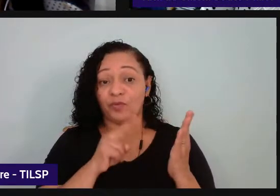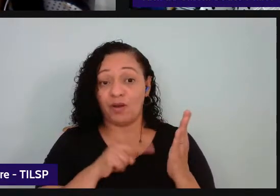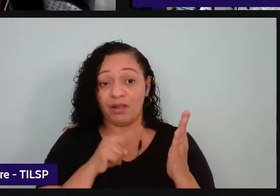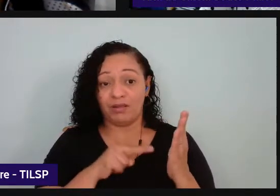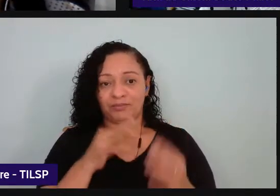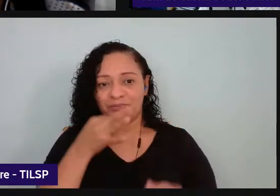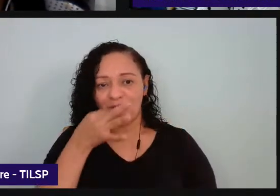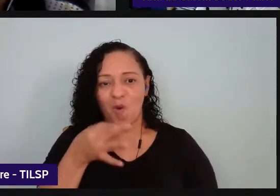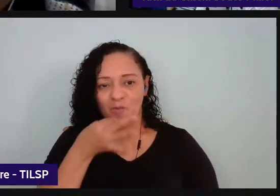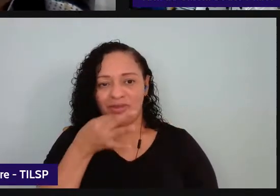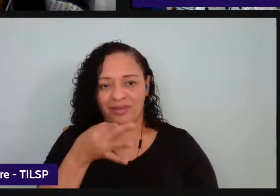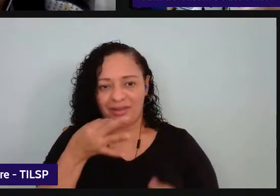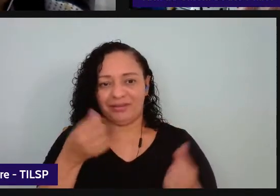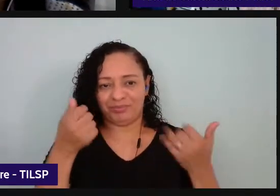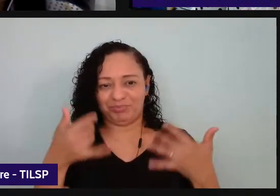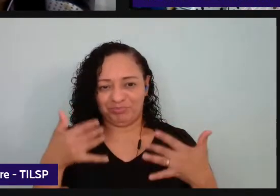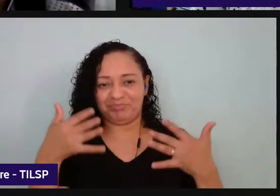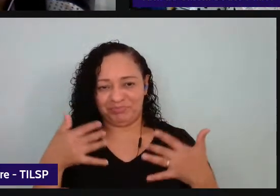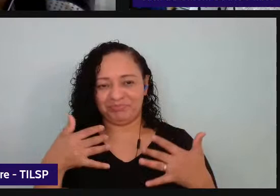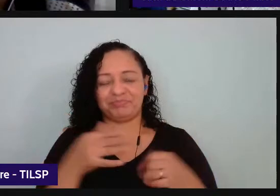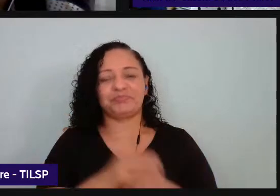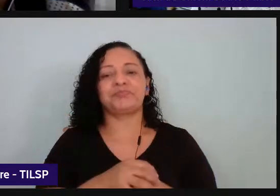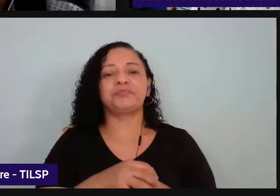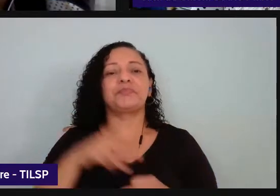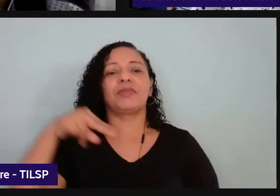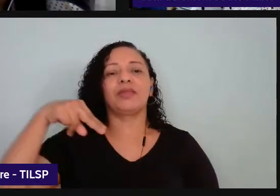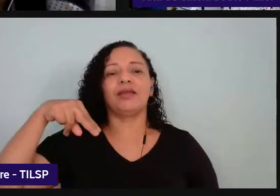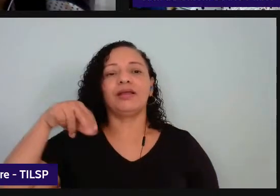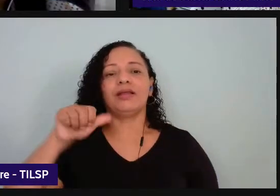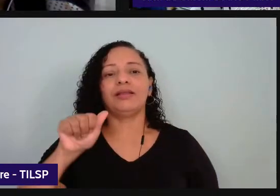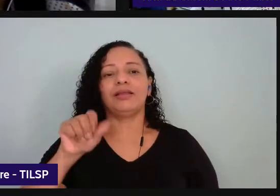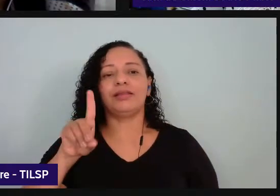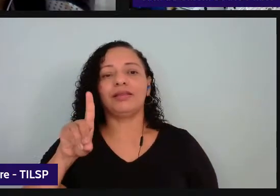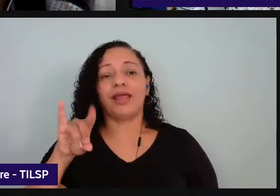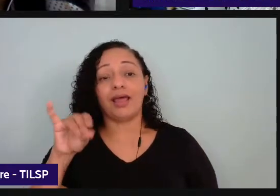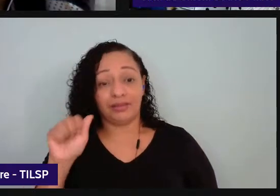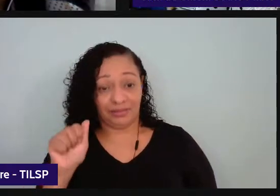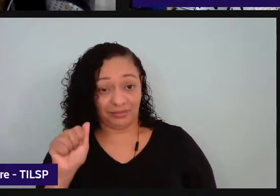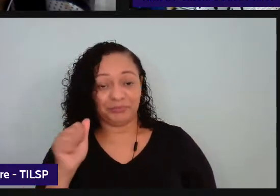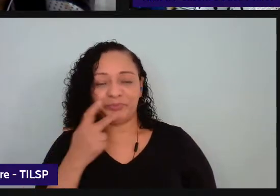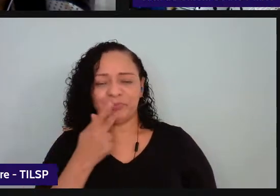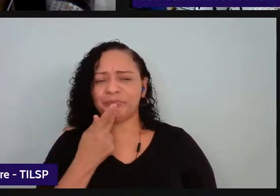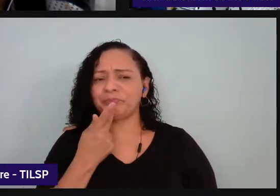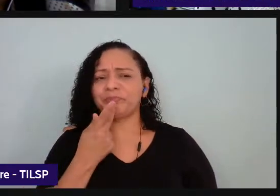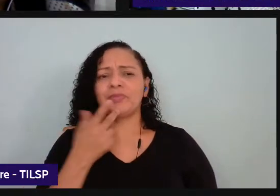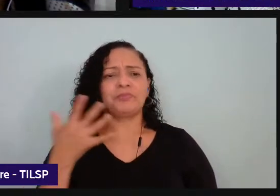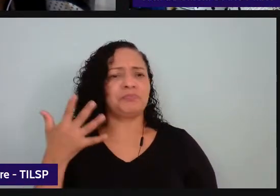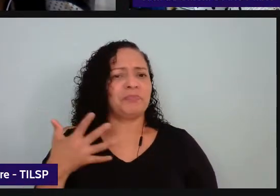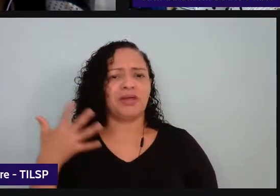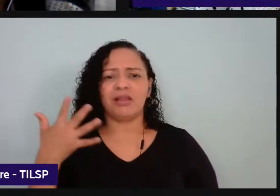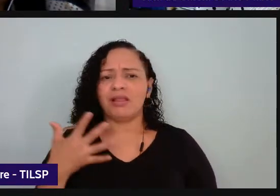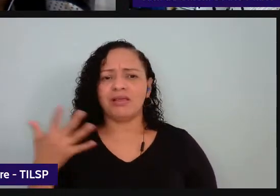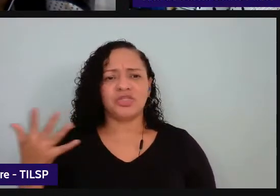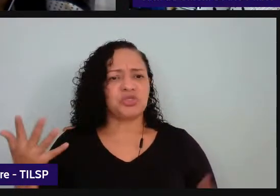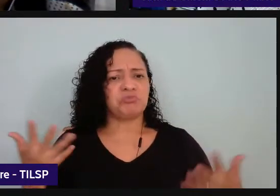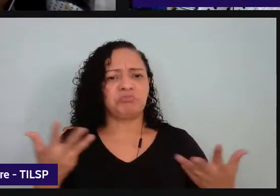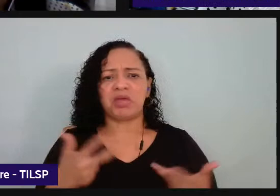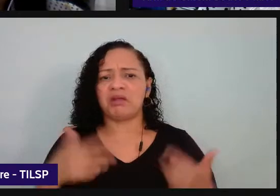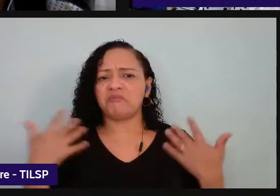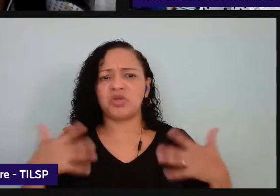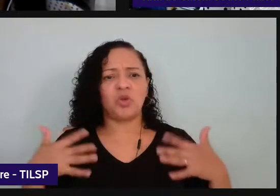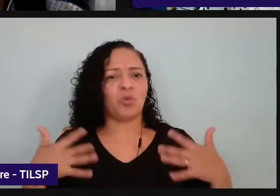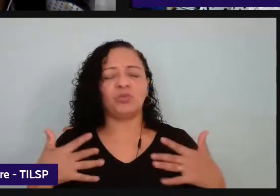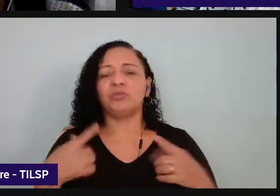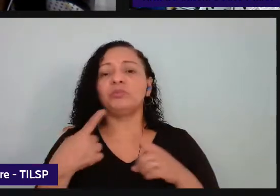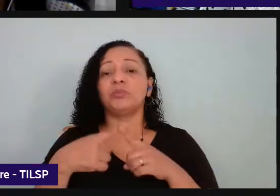comentários tá Nádia ela colocou palestra muito enriquecedora pois trata-se de uma temática